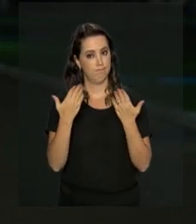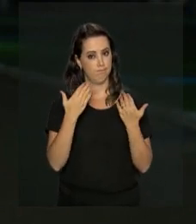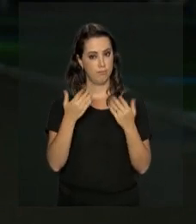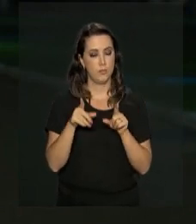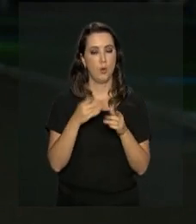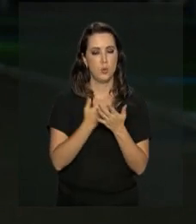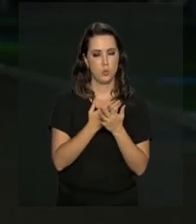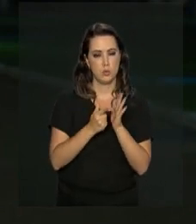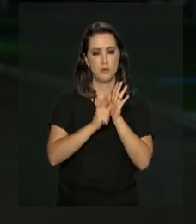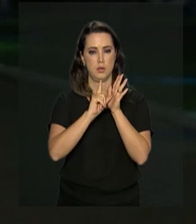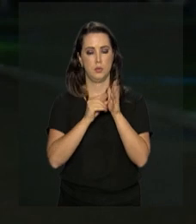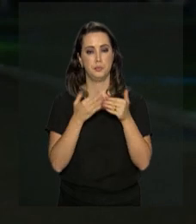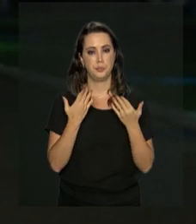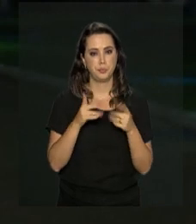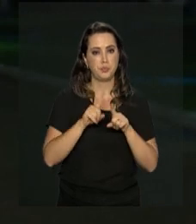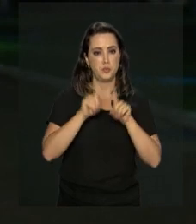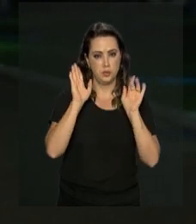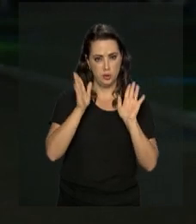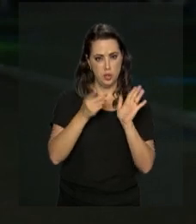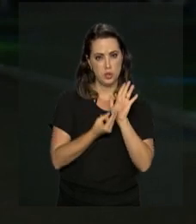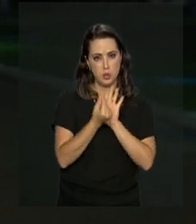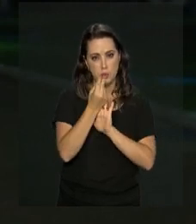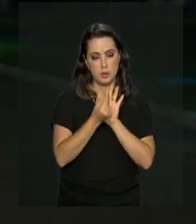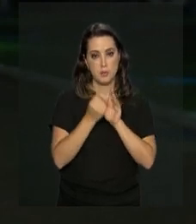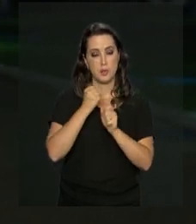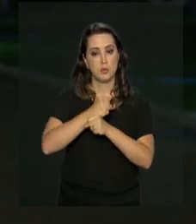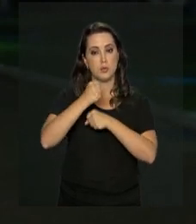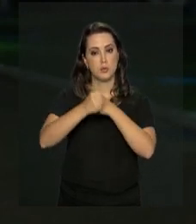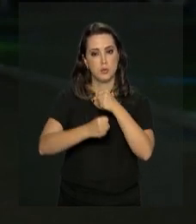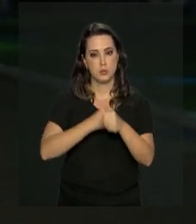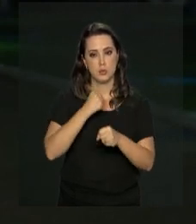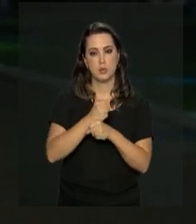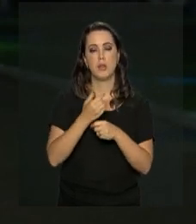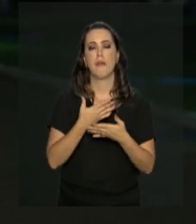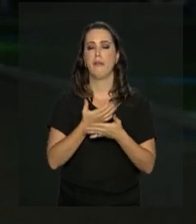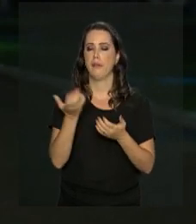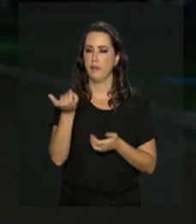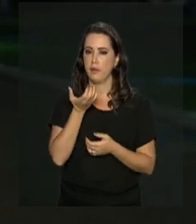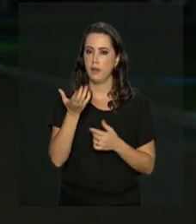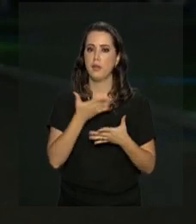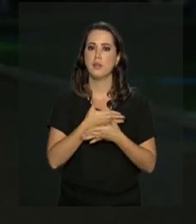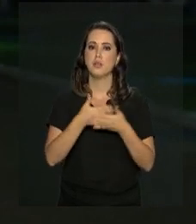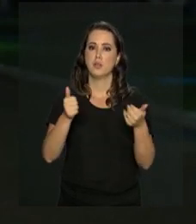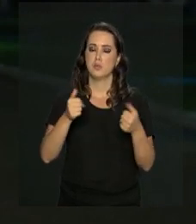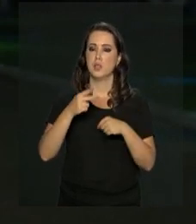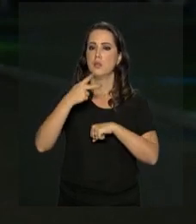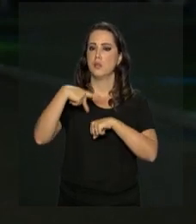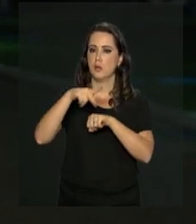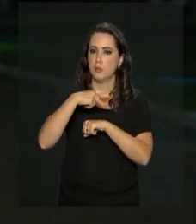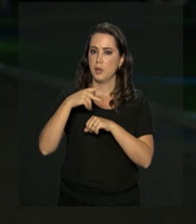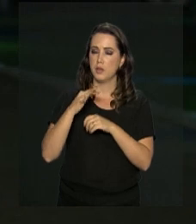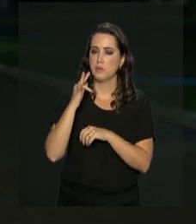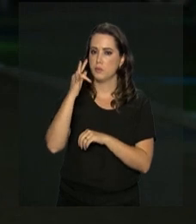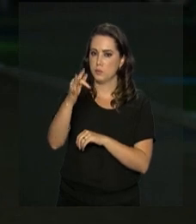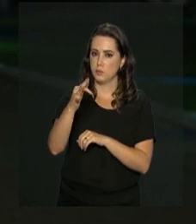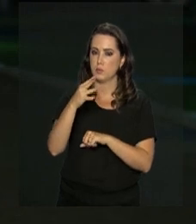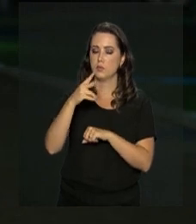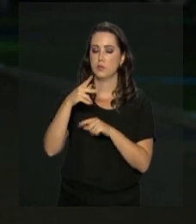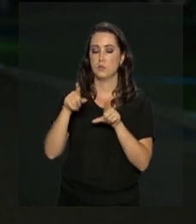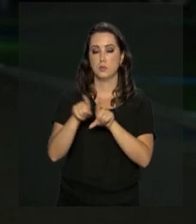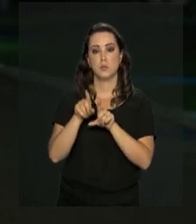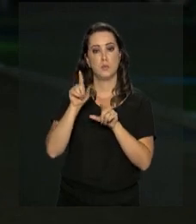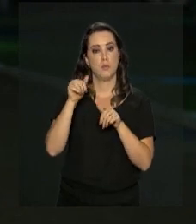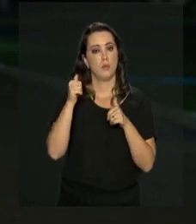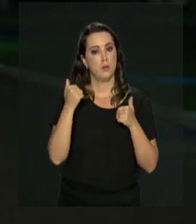governo fez o orçamento do próximo ano, pensando em deixar uma situação tranquila para o próximo presidente. E, Roberto,